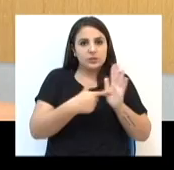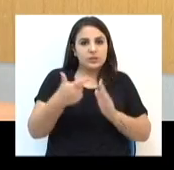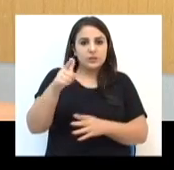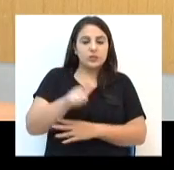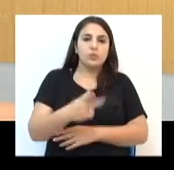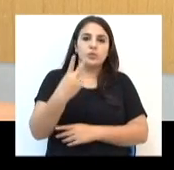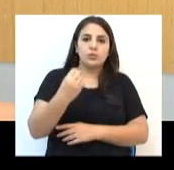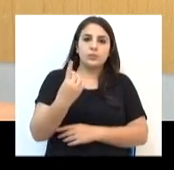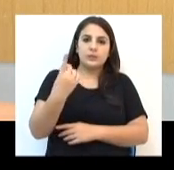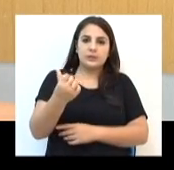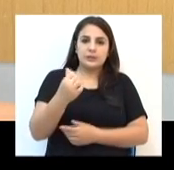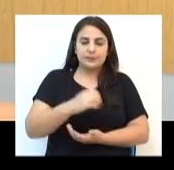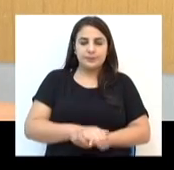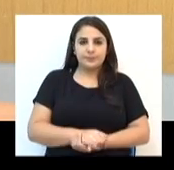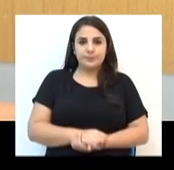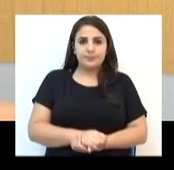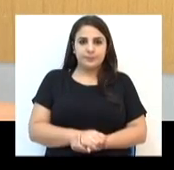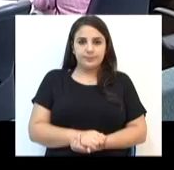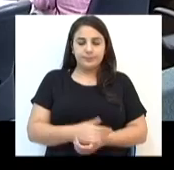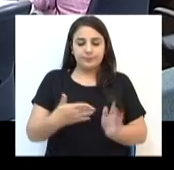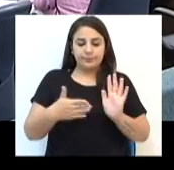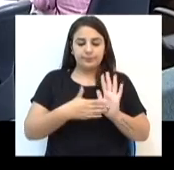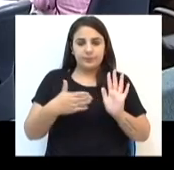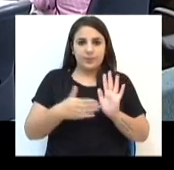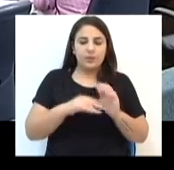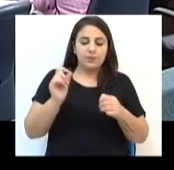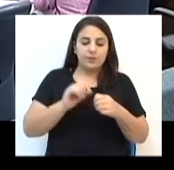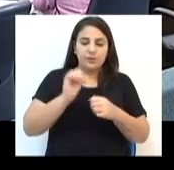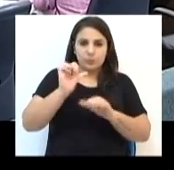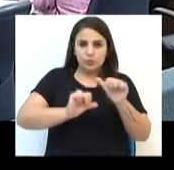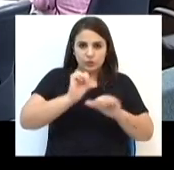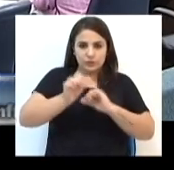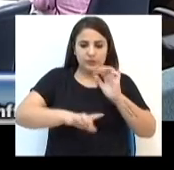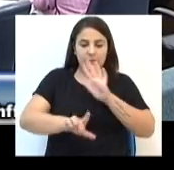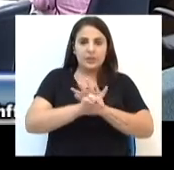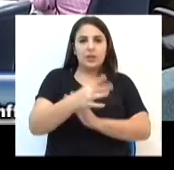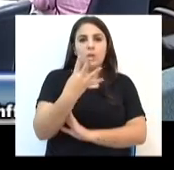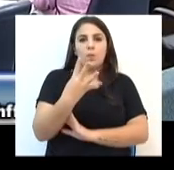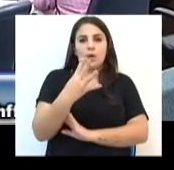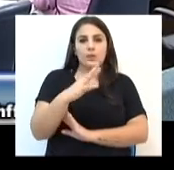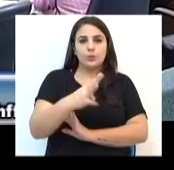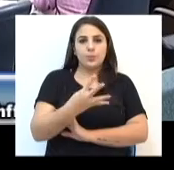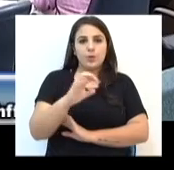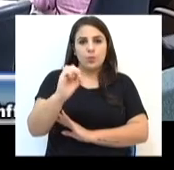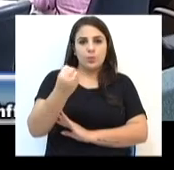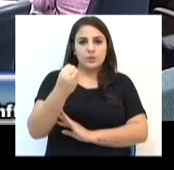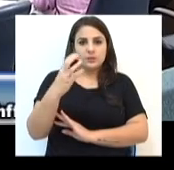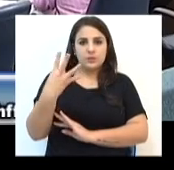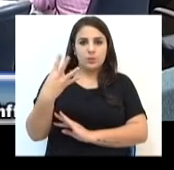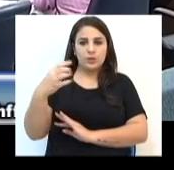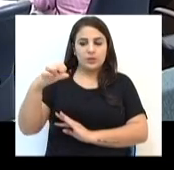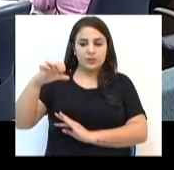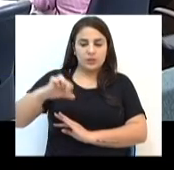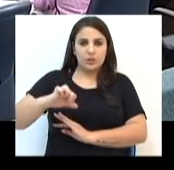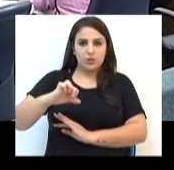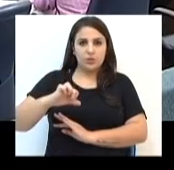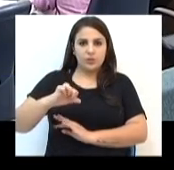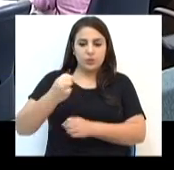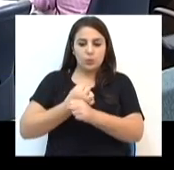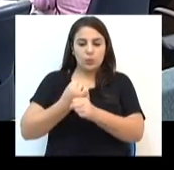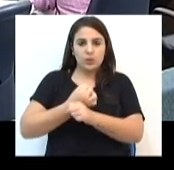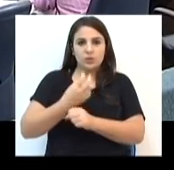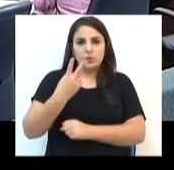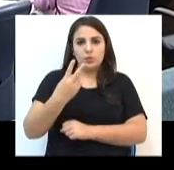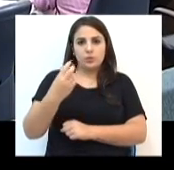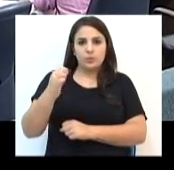reapresentada em 2016. A proposta faz modificações na Lei 4.849,